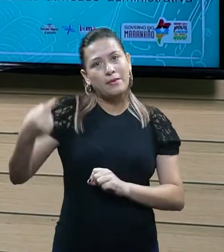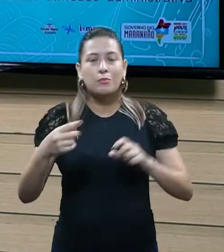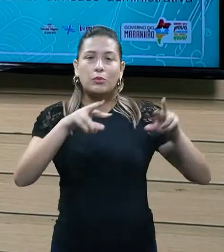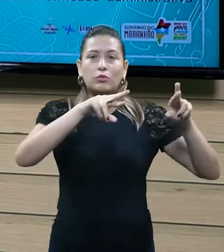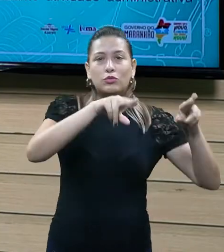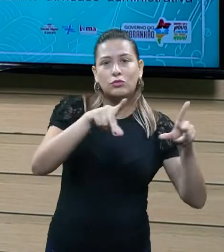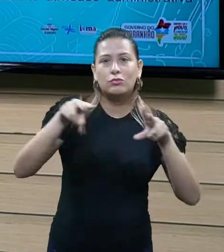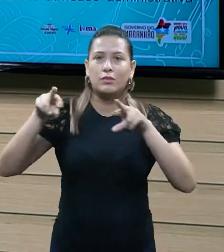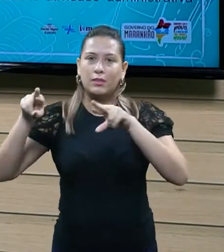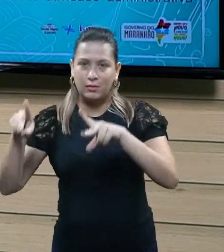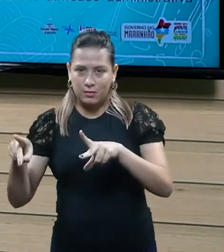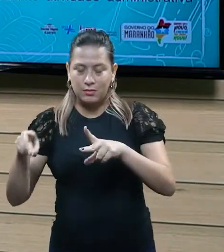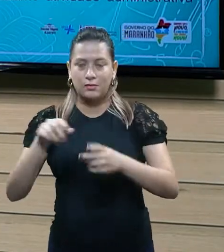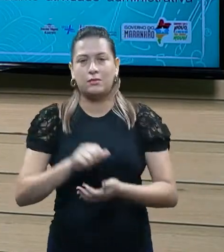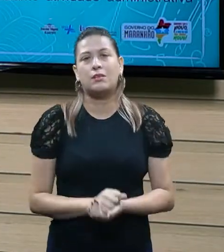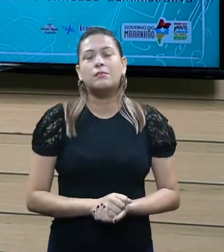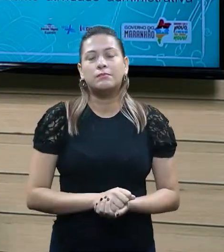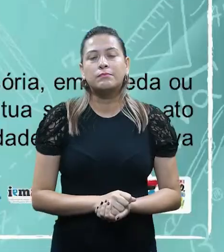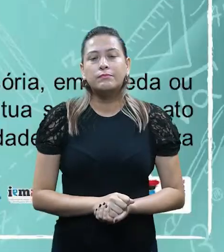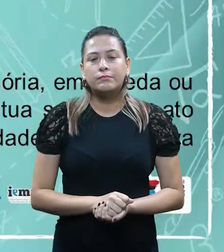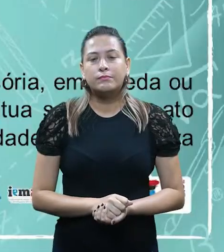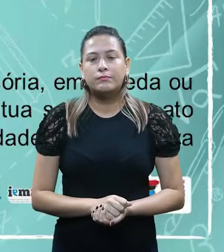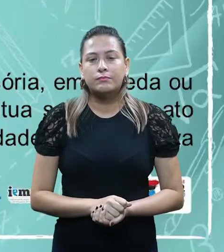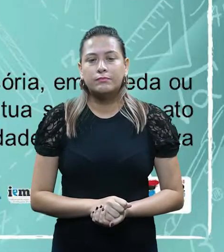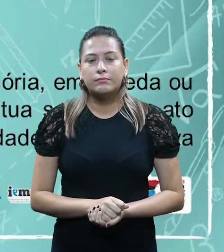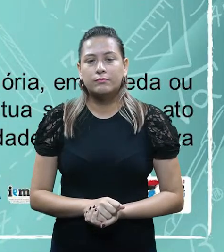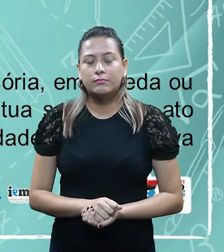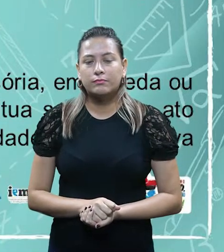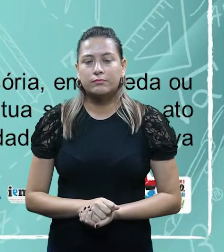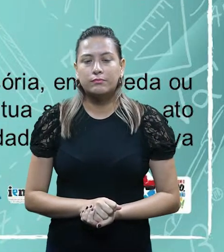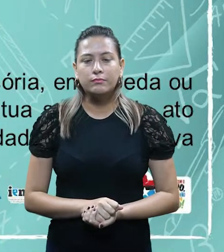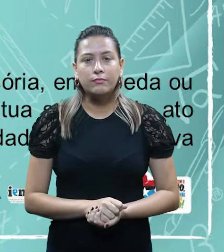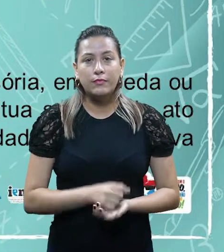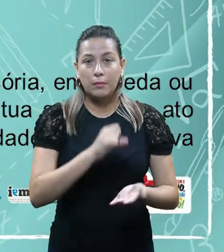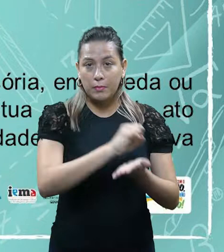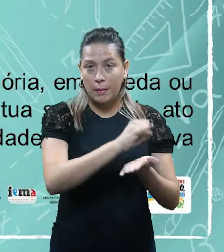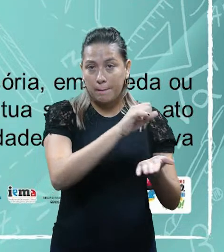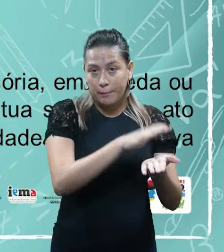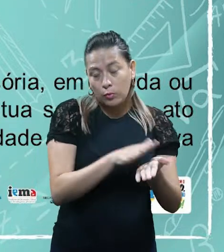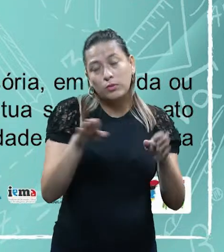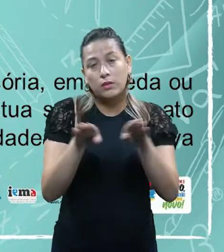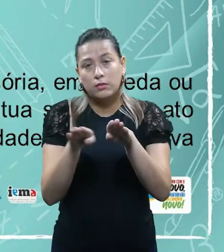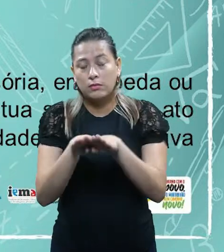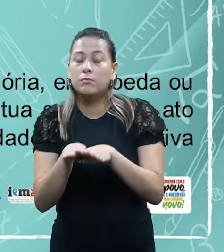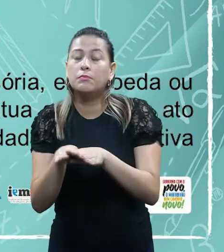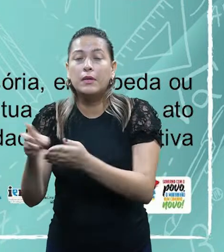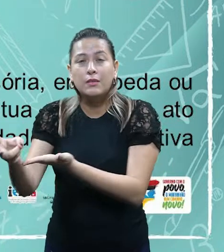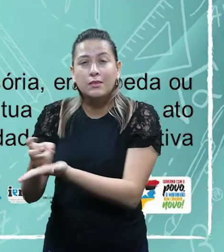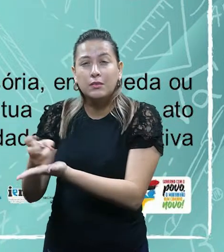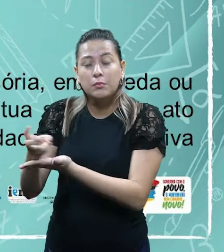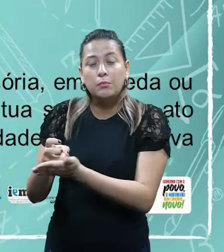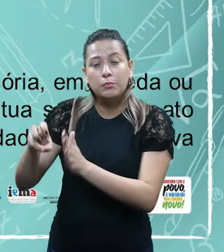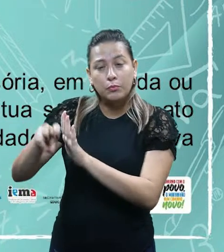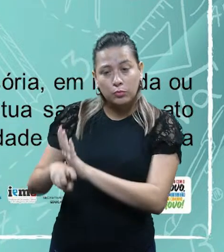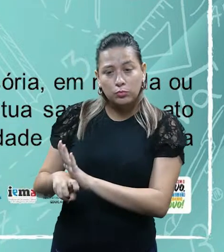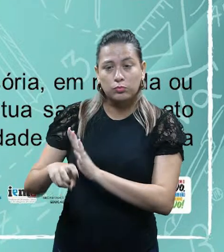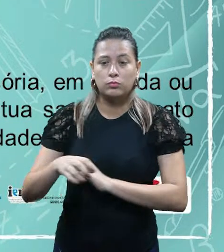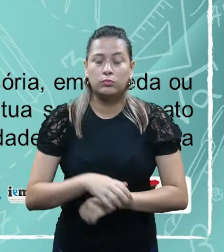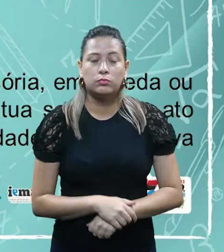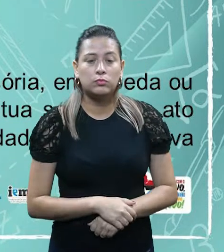multa e tributo. Tá ok? Ele não constitui uma sanção de ato ilícito instituída